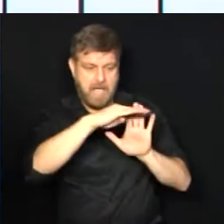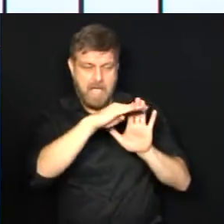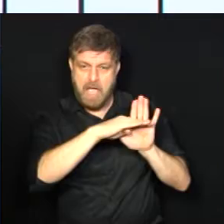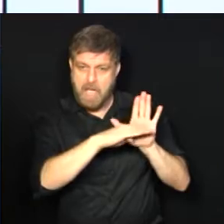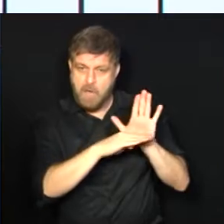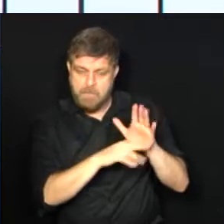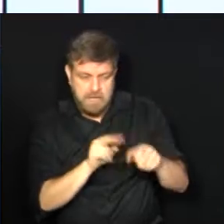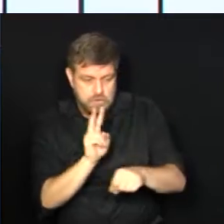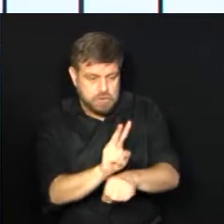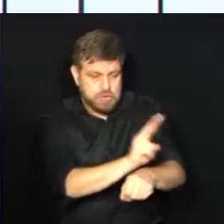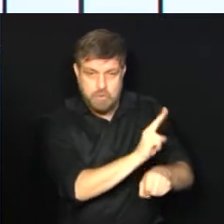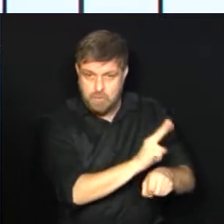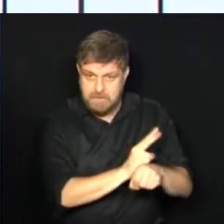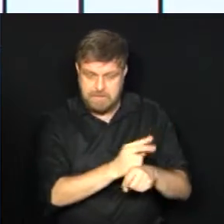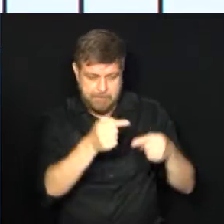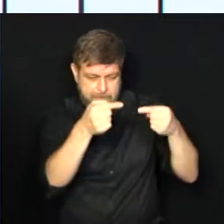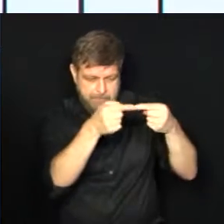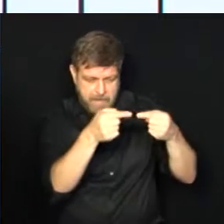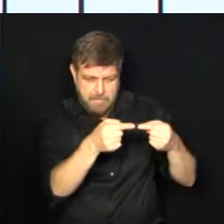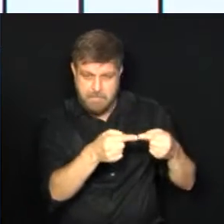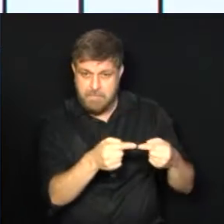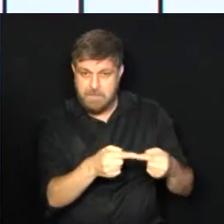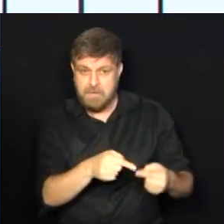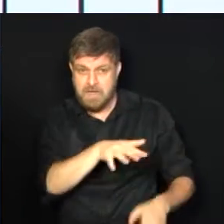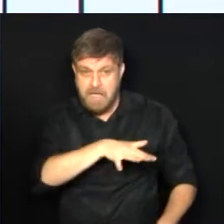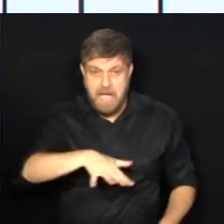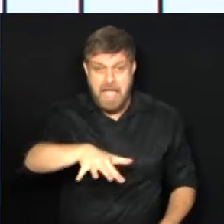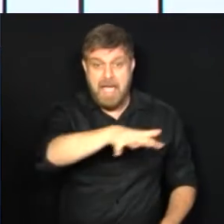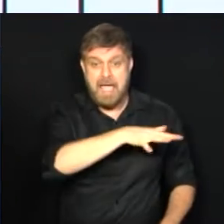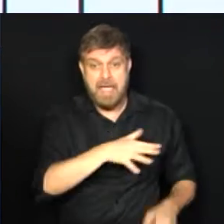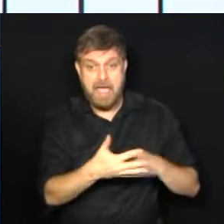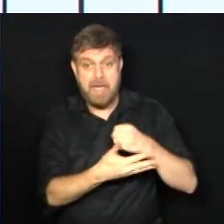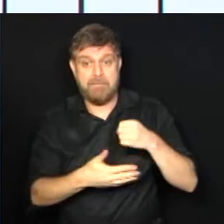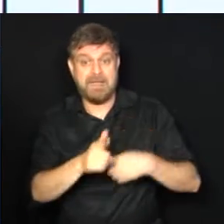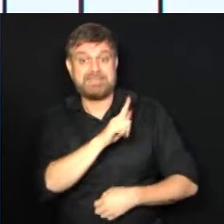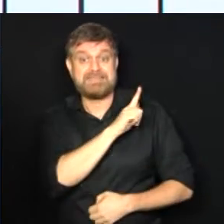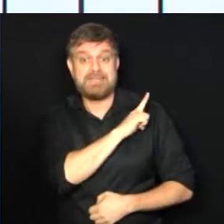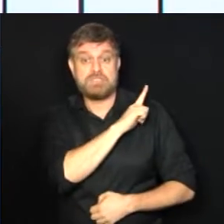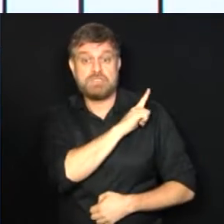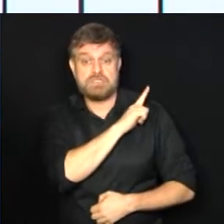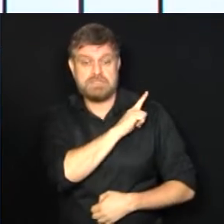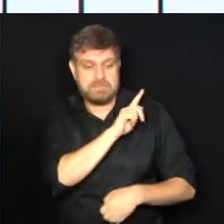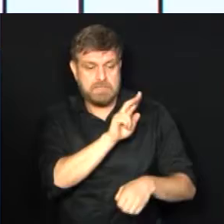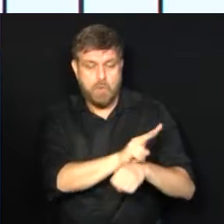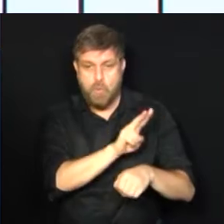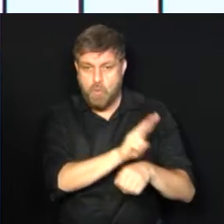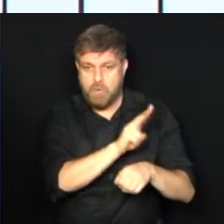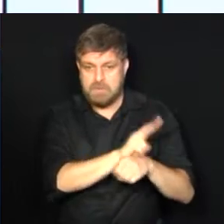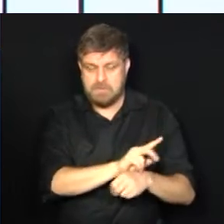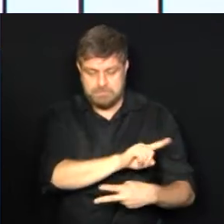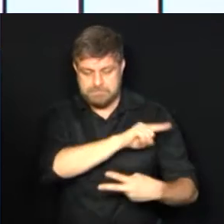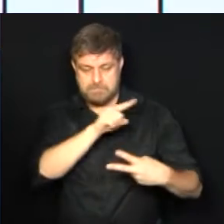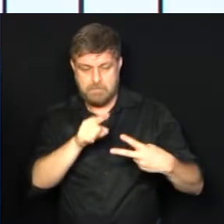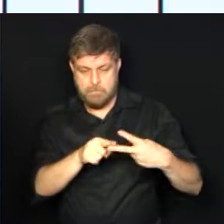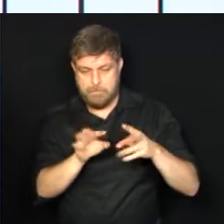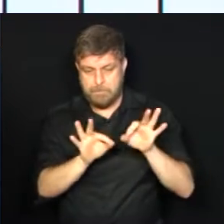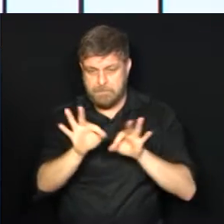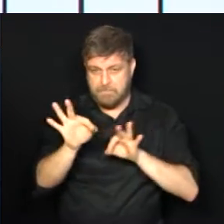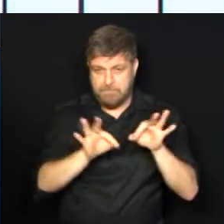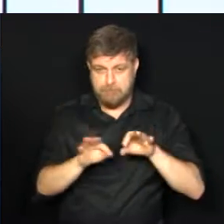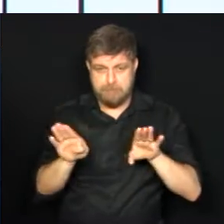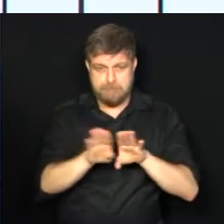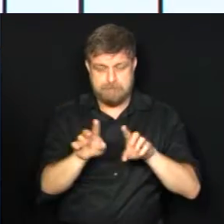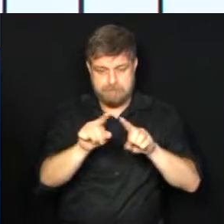manejo daquela região, considerado essencial para a gestão do local. E também um outro projeto que trata da